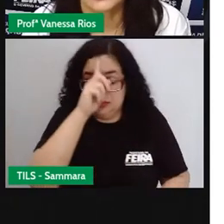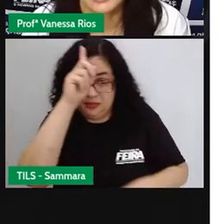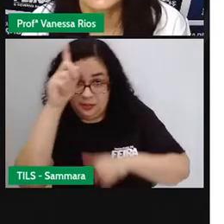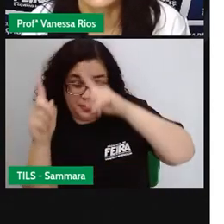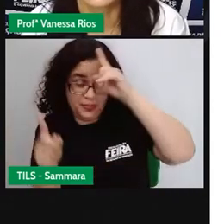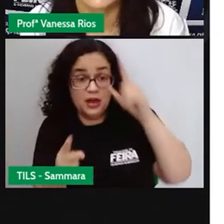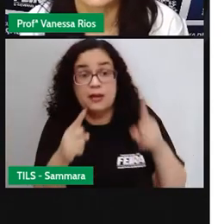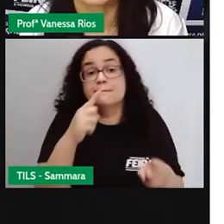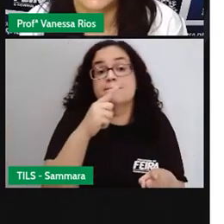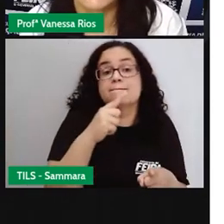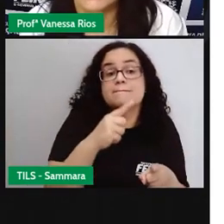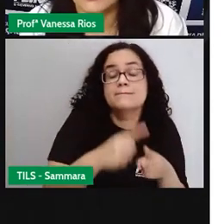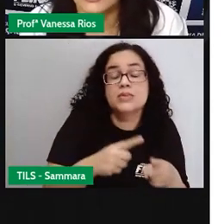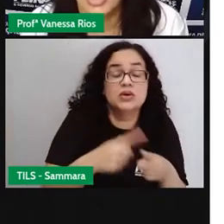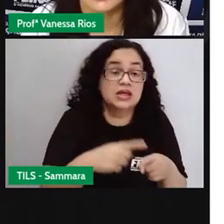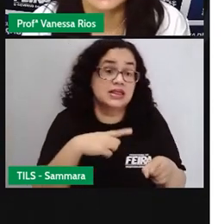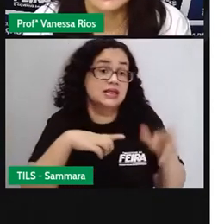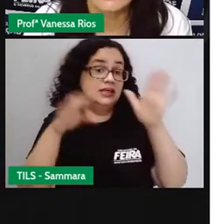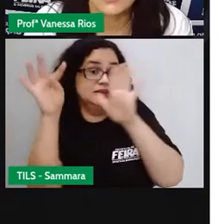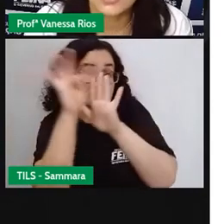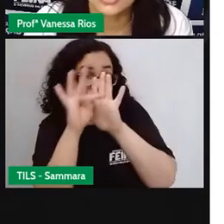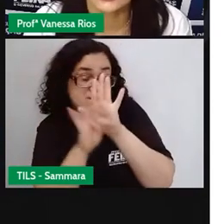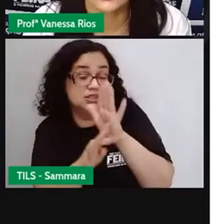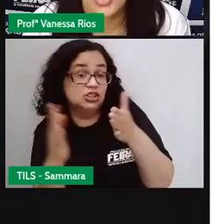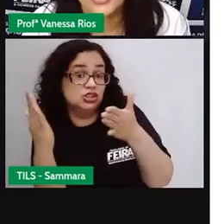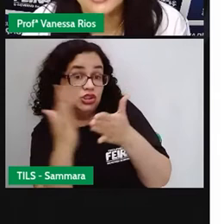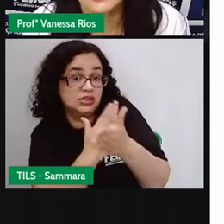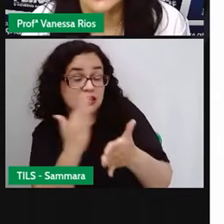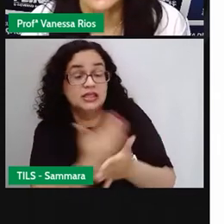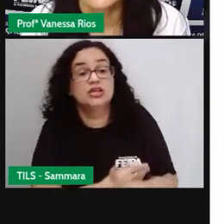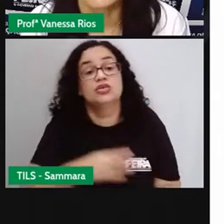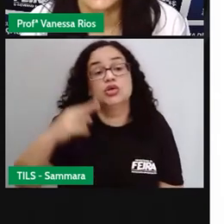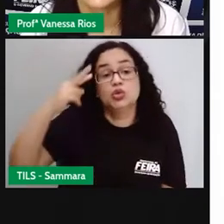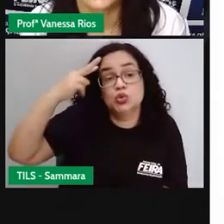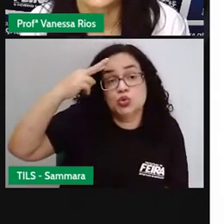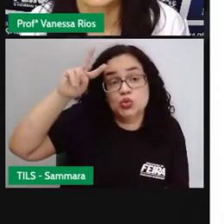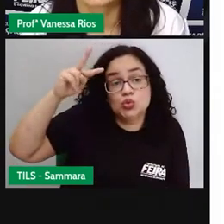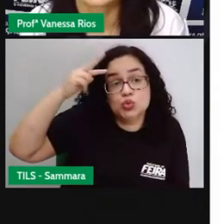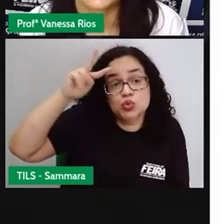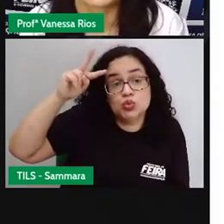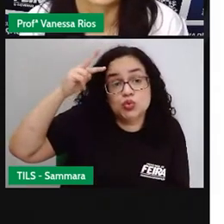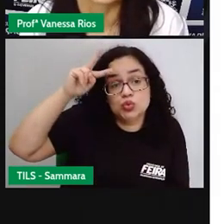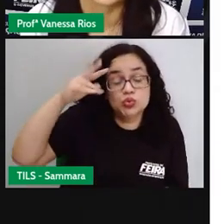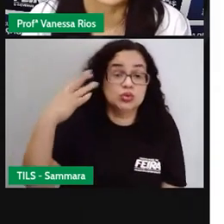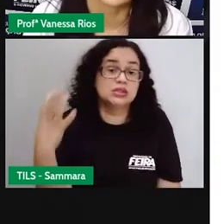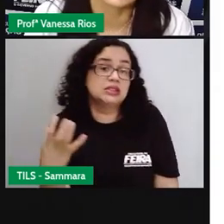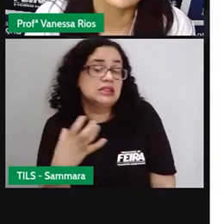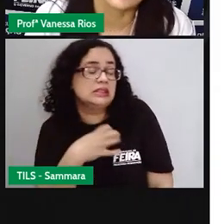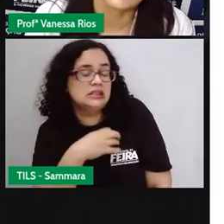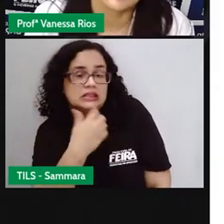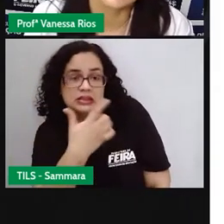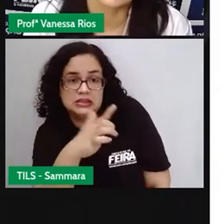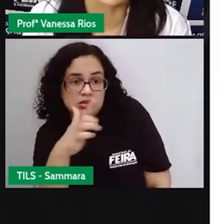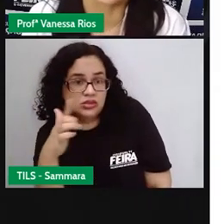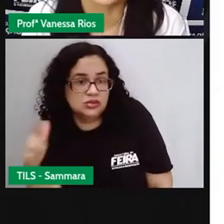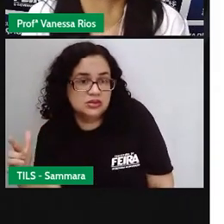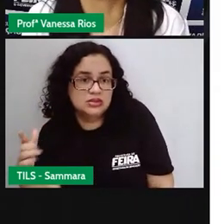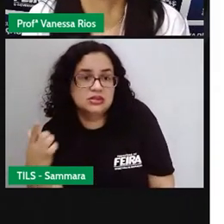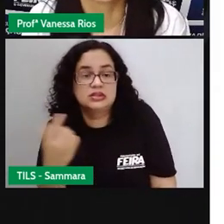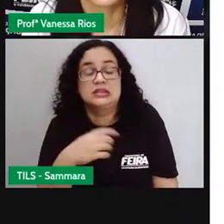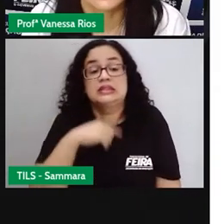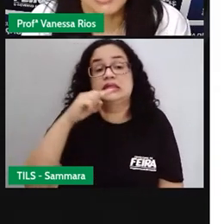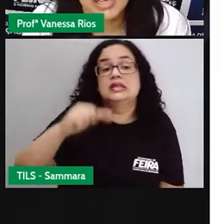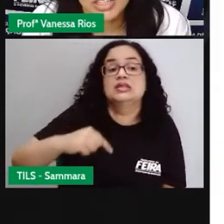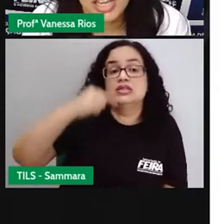porque existem aí textos, né? Livros, histórias, que mexem aí como seres que não existem, seres que estão